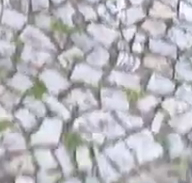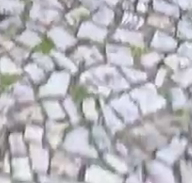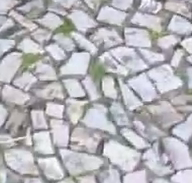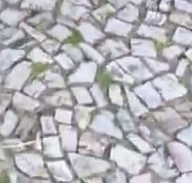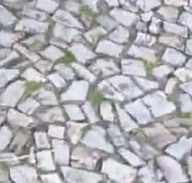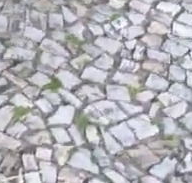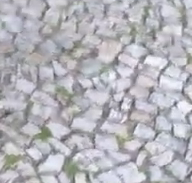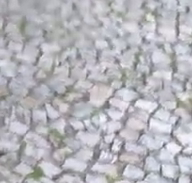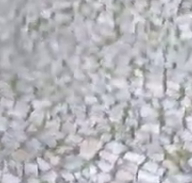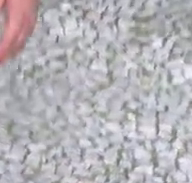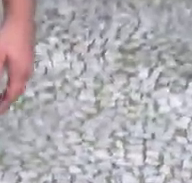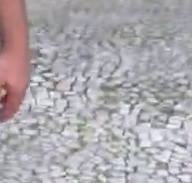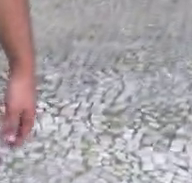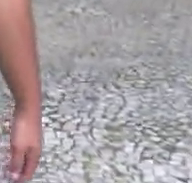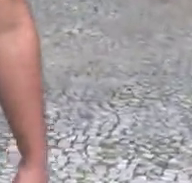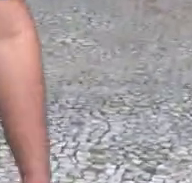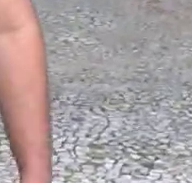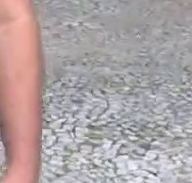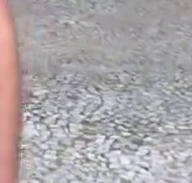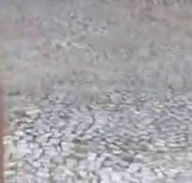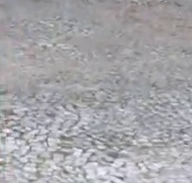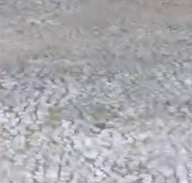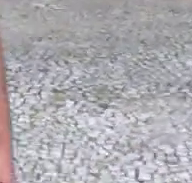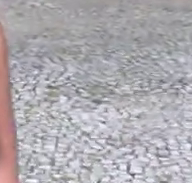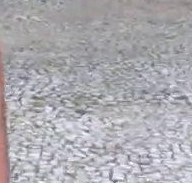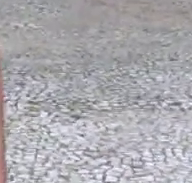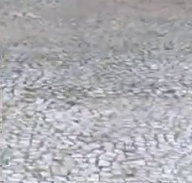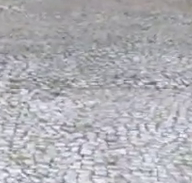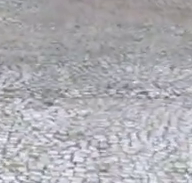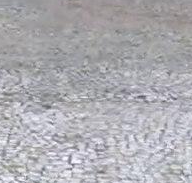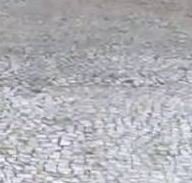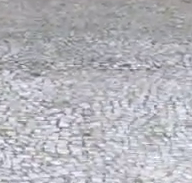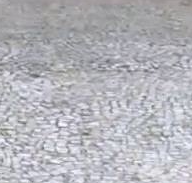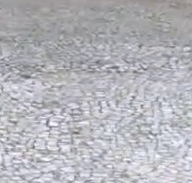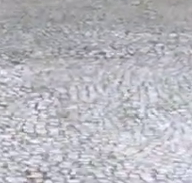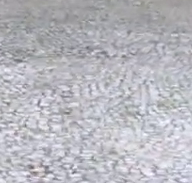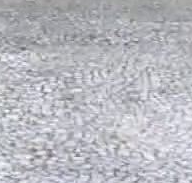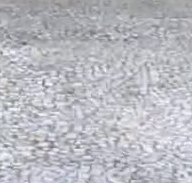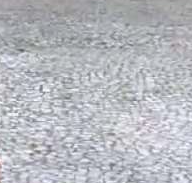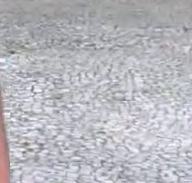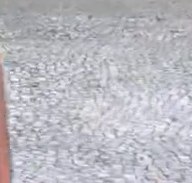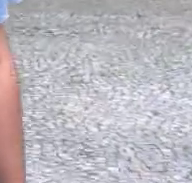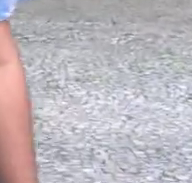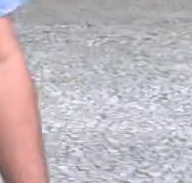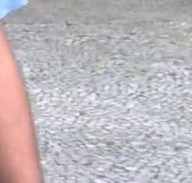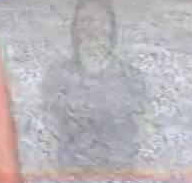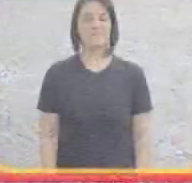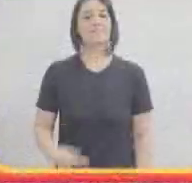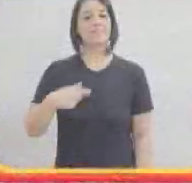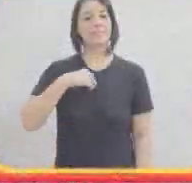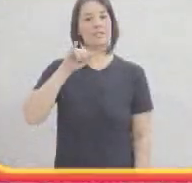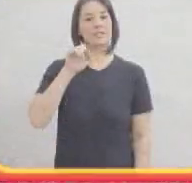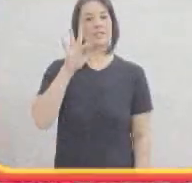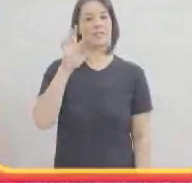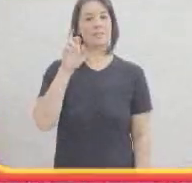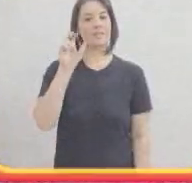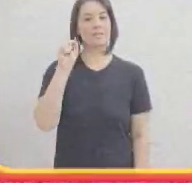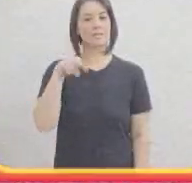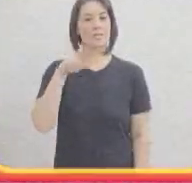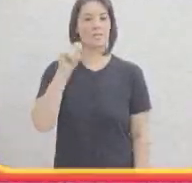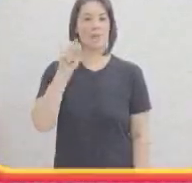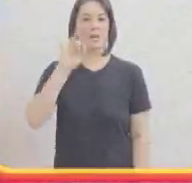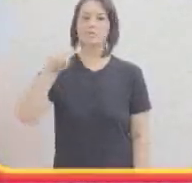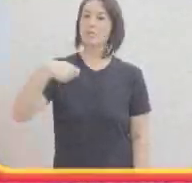Calçada larga de pedras portuguesas, homem caminha com uma bengala longa, árvores ao fundo, entrevista em uma varanda. Eu sou o Jefferson